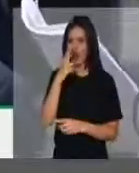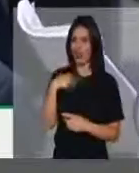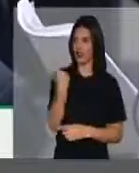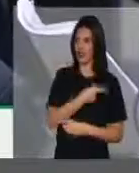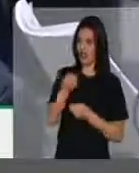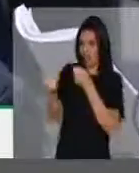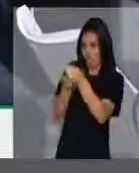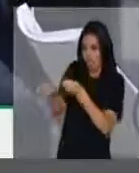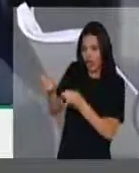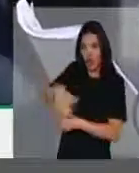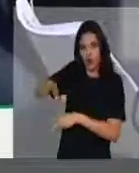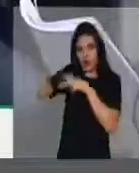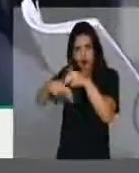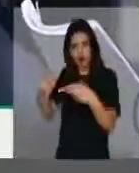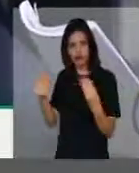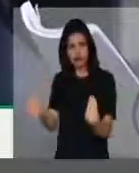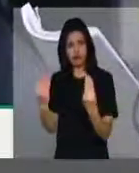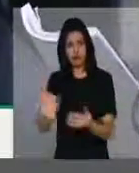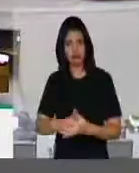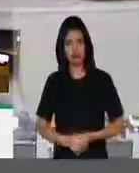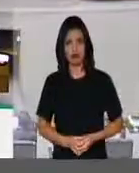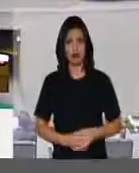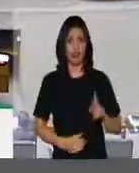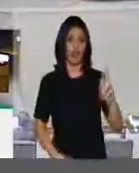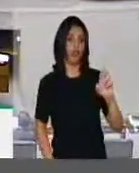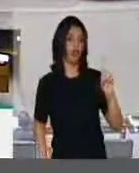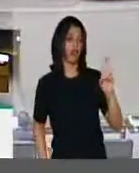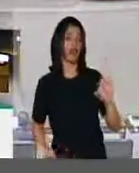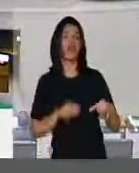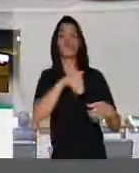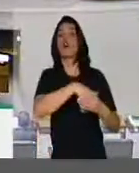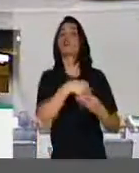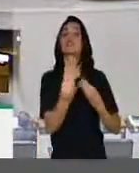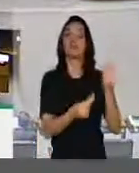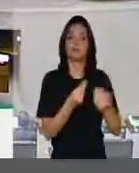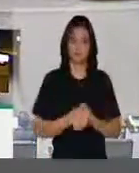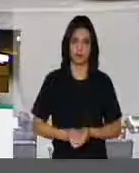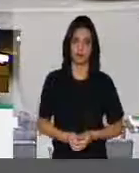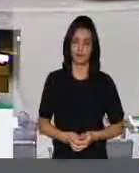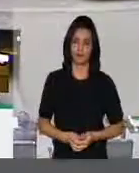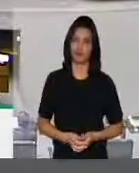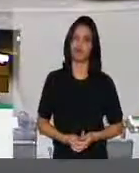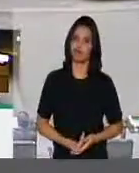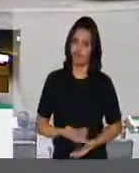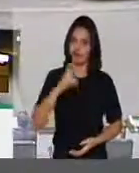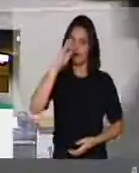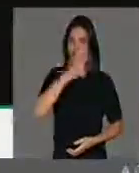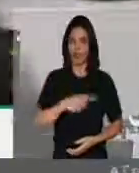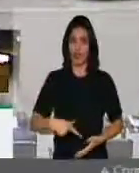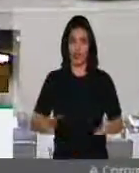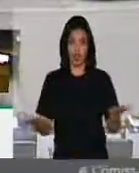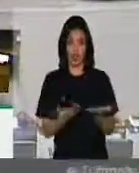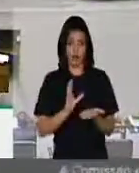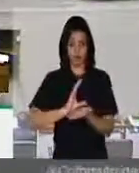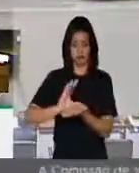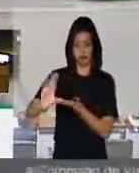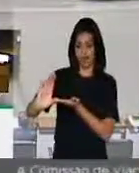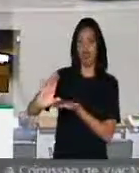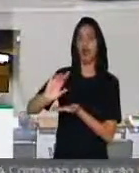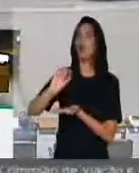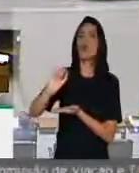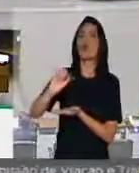Como vota a rede? Senhor Presidente, nós estamos tratando aqui de um fundo que hoje gira em torno de